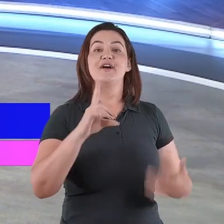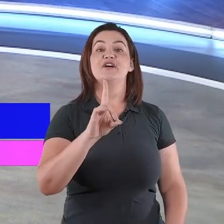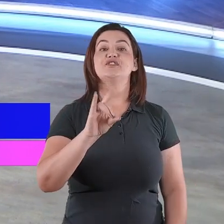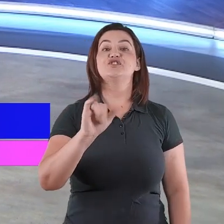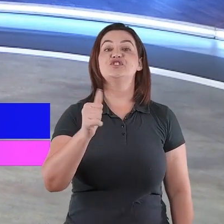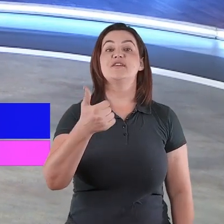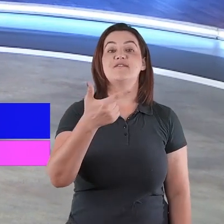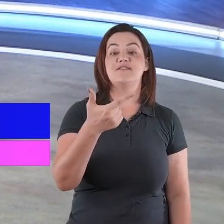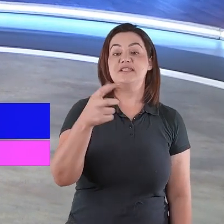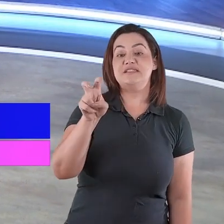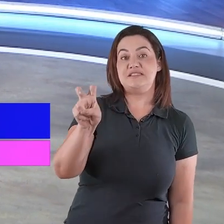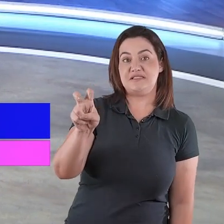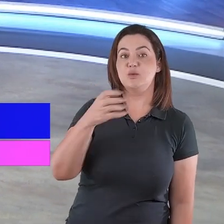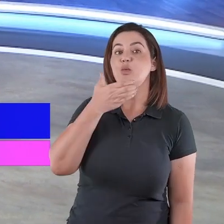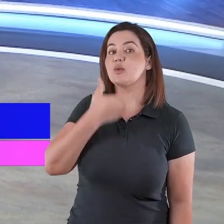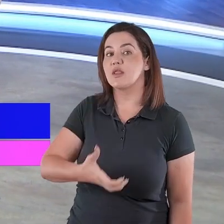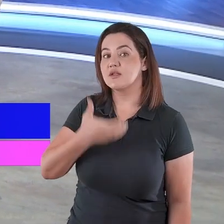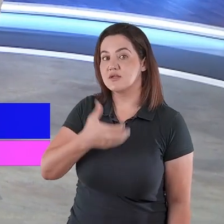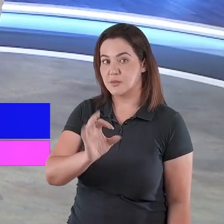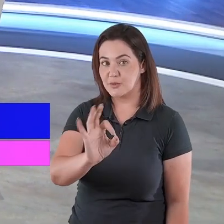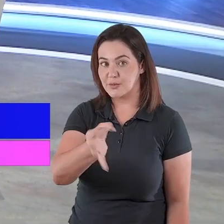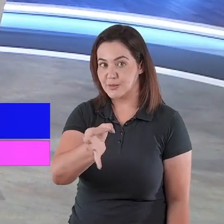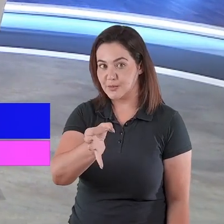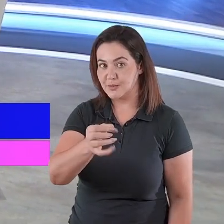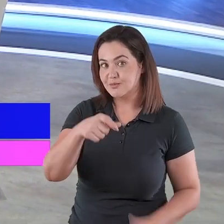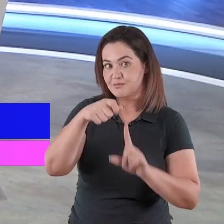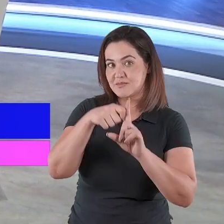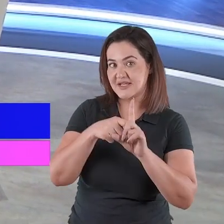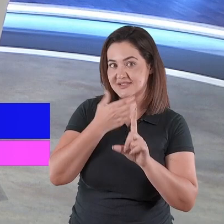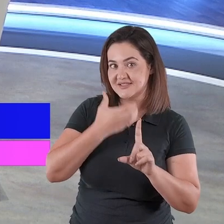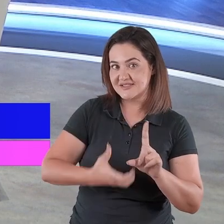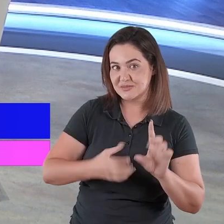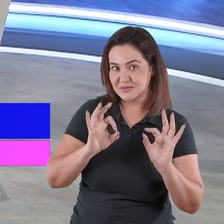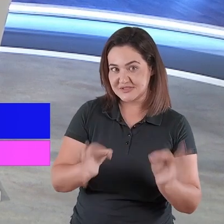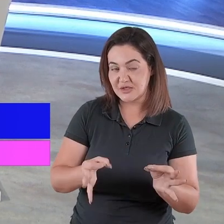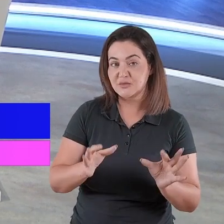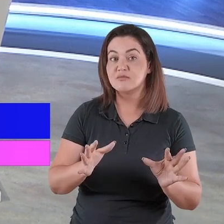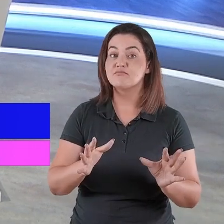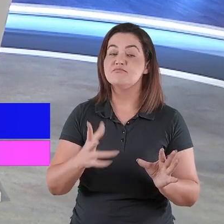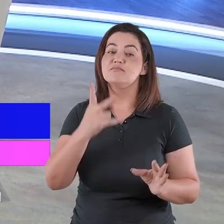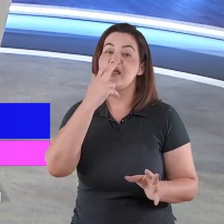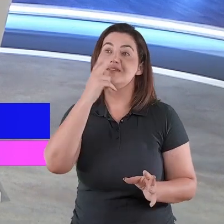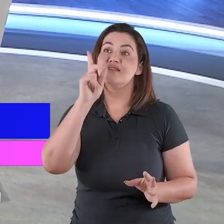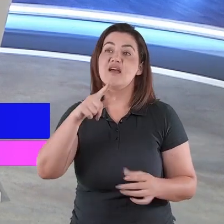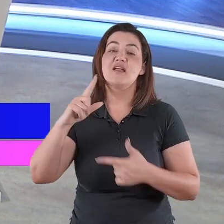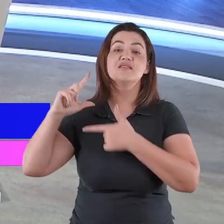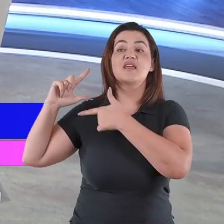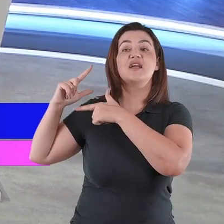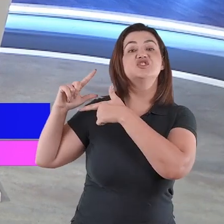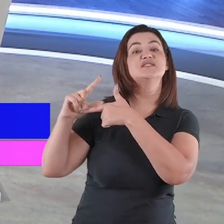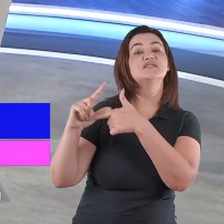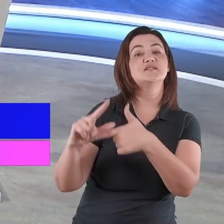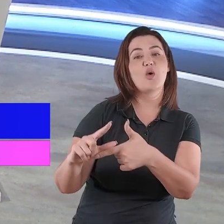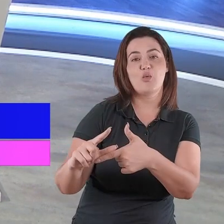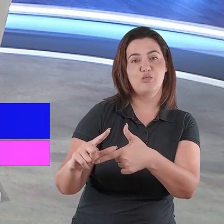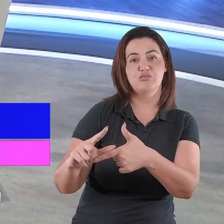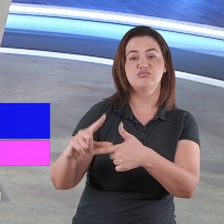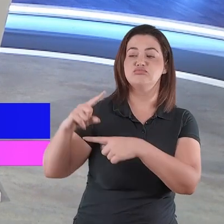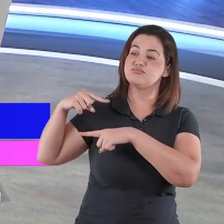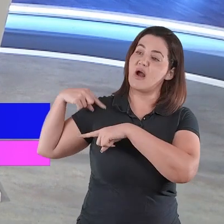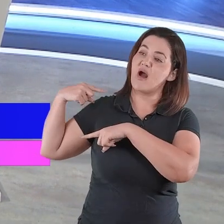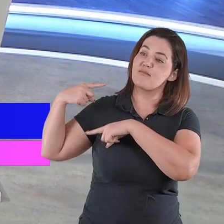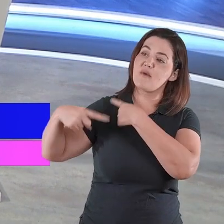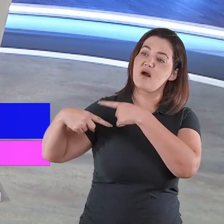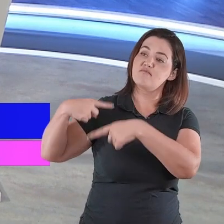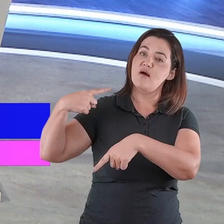entrou como uma tradição em nossa cultura, mas nós não temos nenhuma evidência histórica ou arqueológica de que